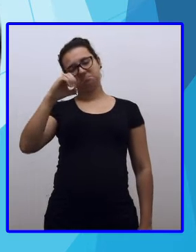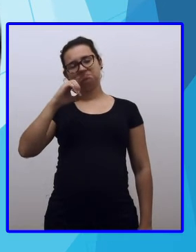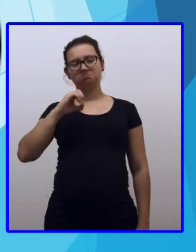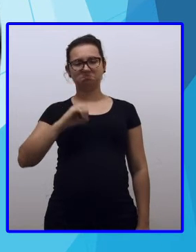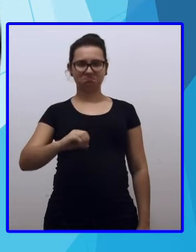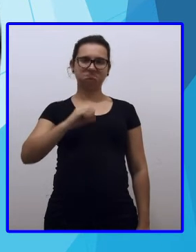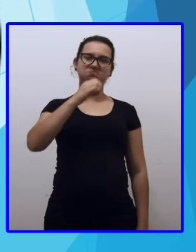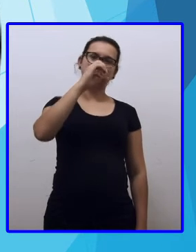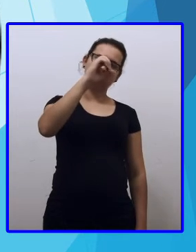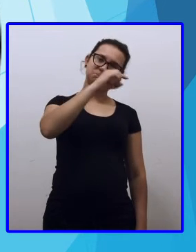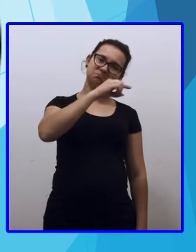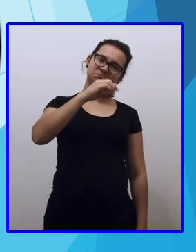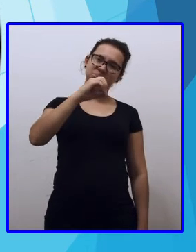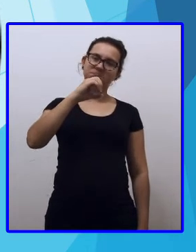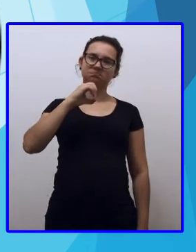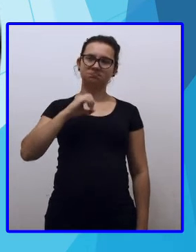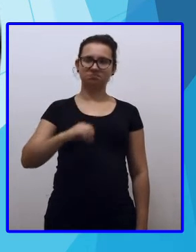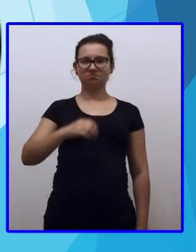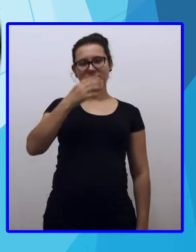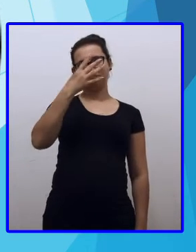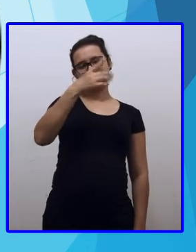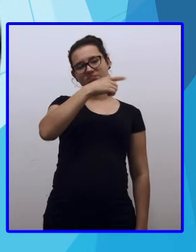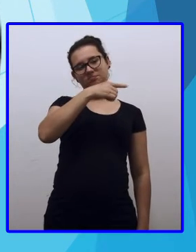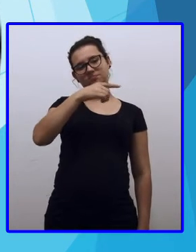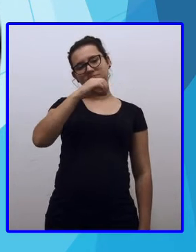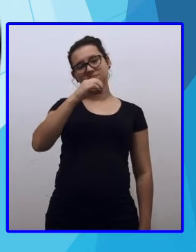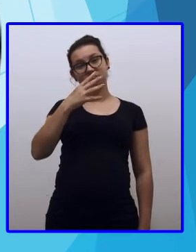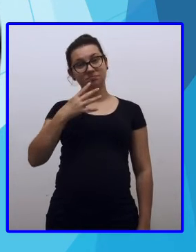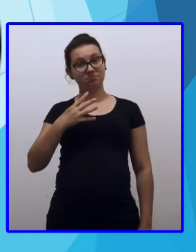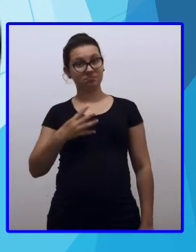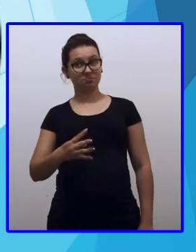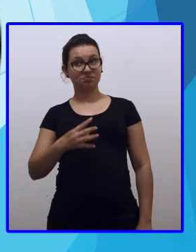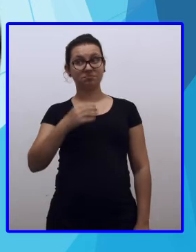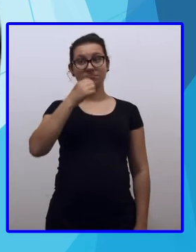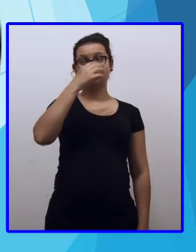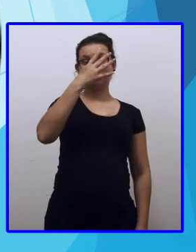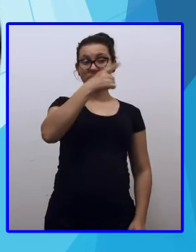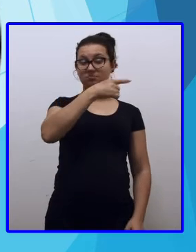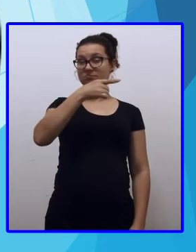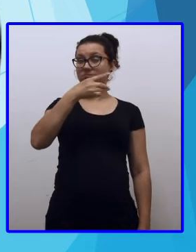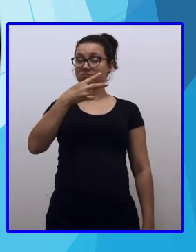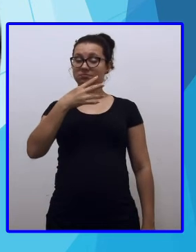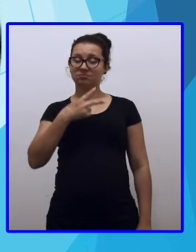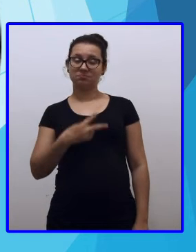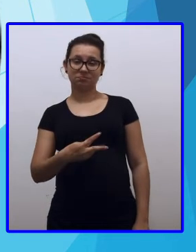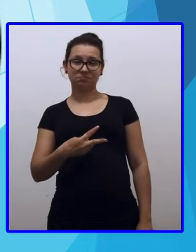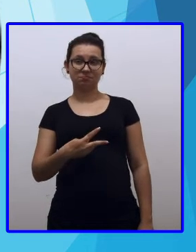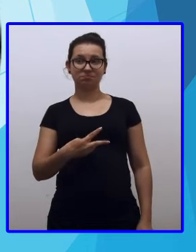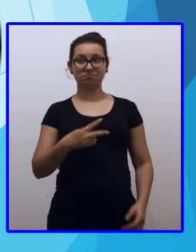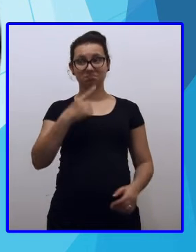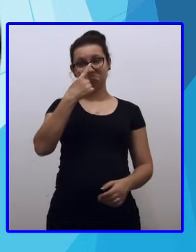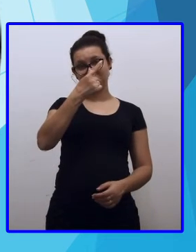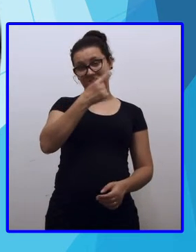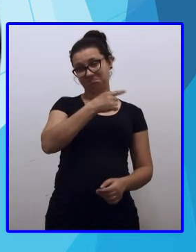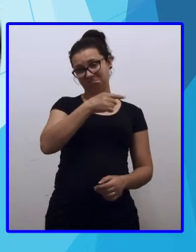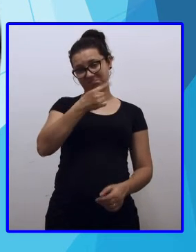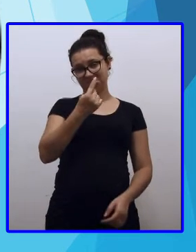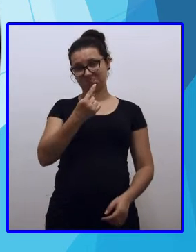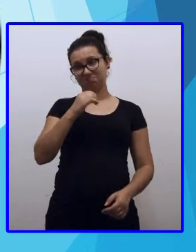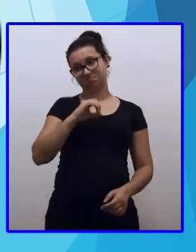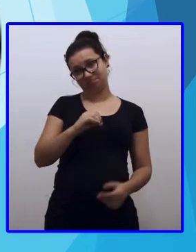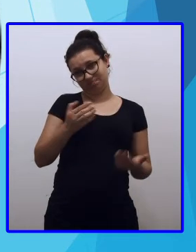Zero menos zero, zero. Quatro menos zero, quatro. Quatro menos dois, dois. Um menos um,